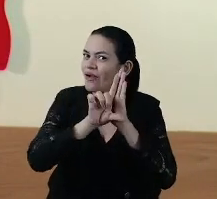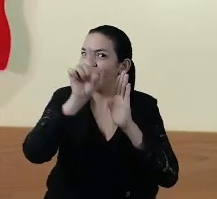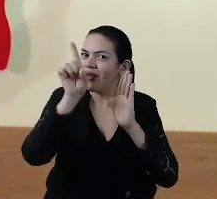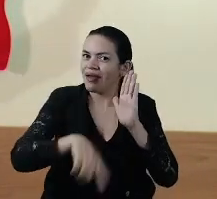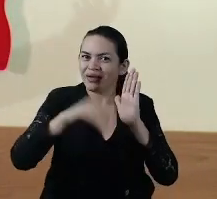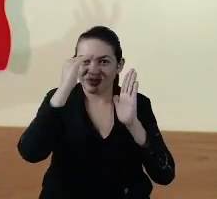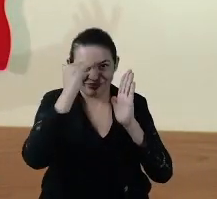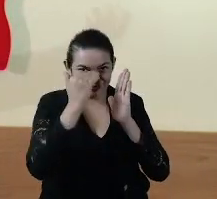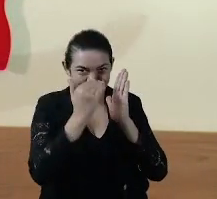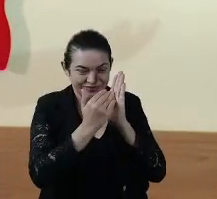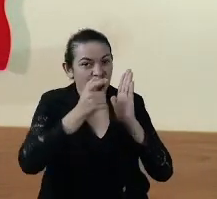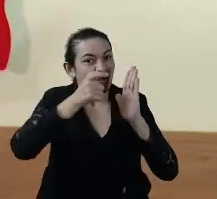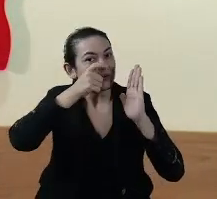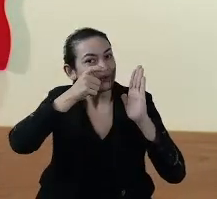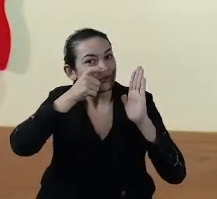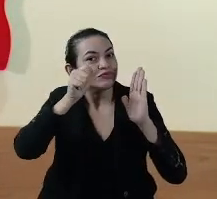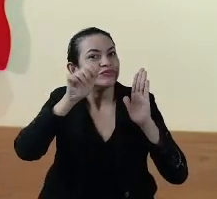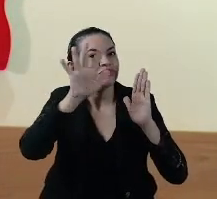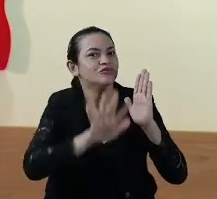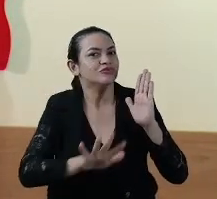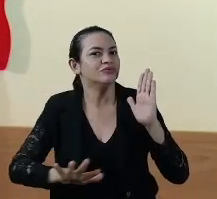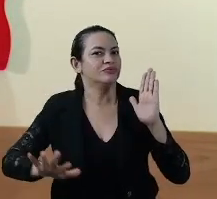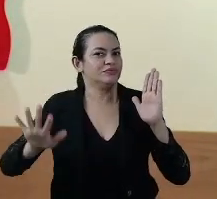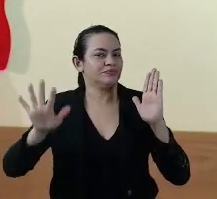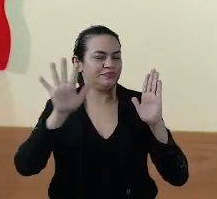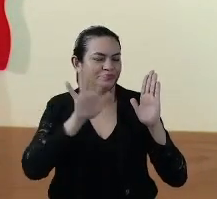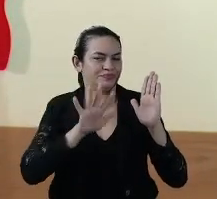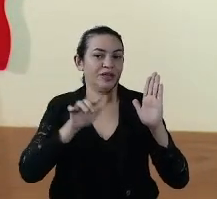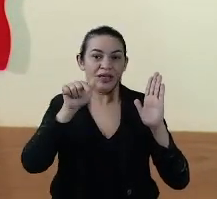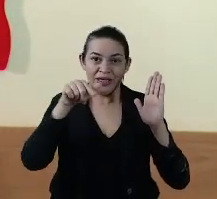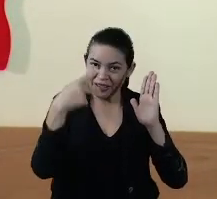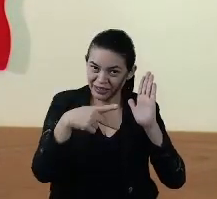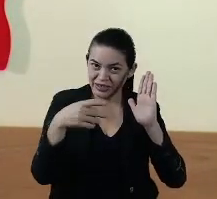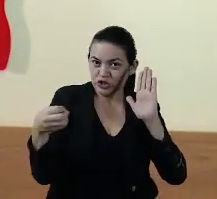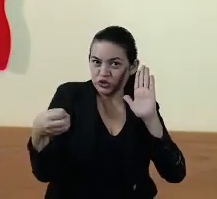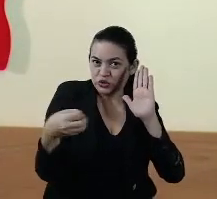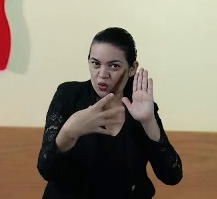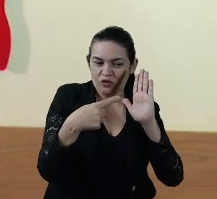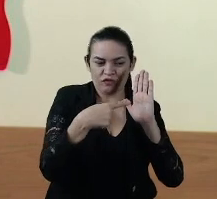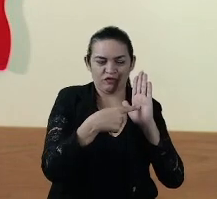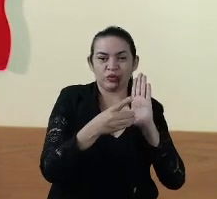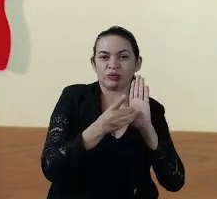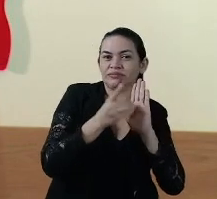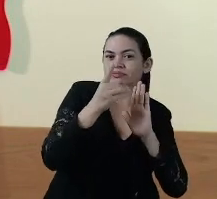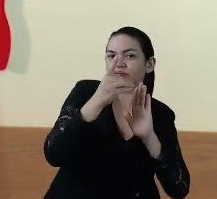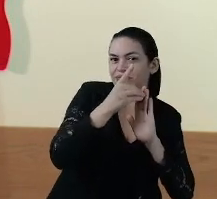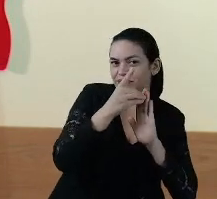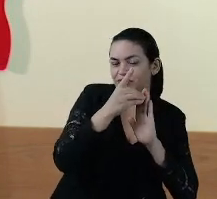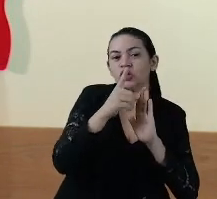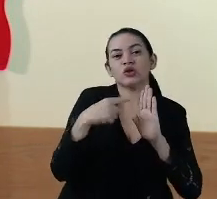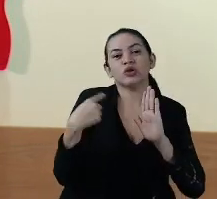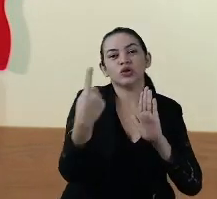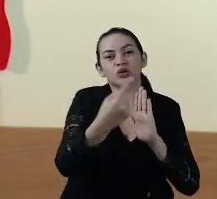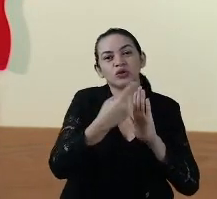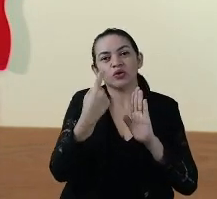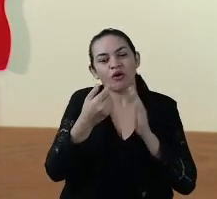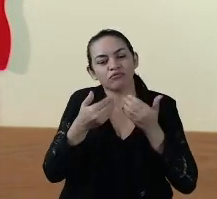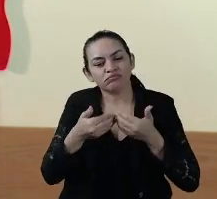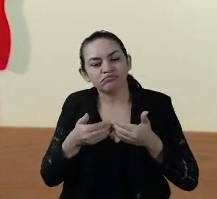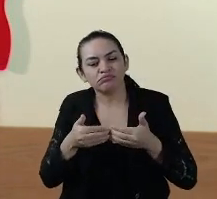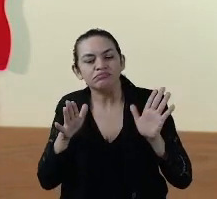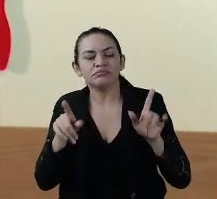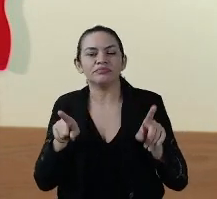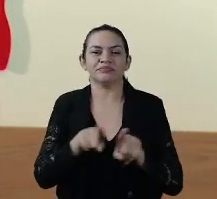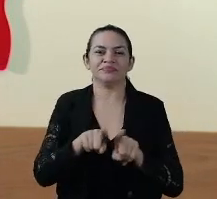cumpridas, porque são de interesse geral. Nesse novo decreto, nós iniciamos também